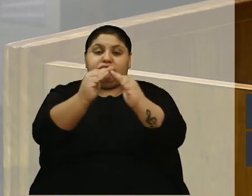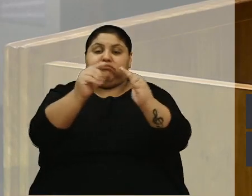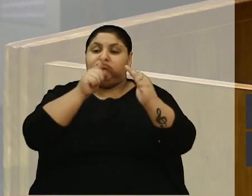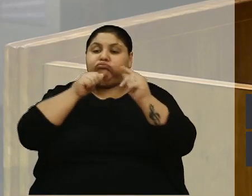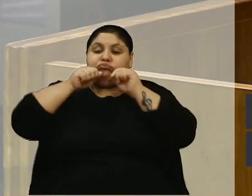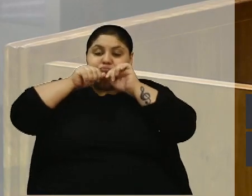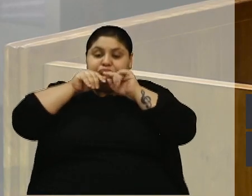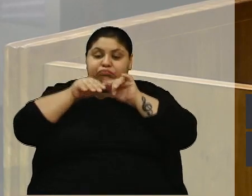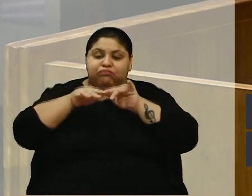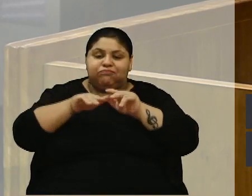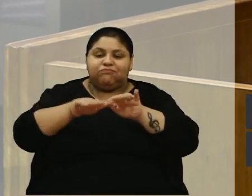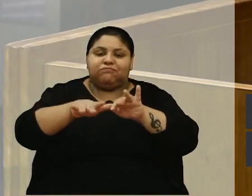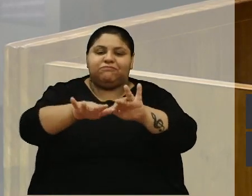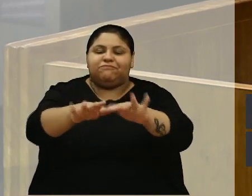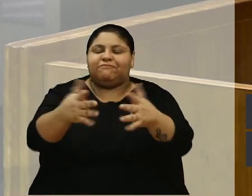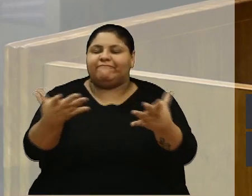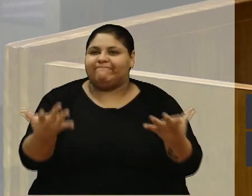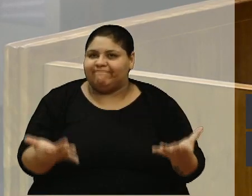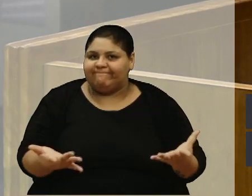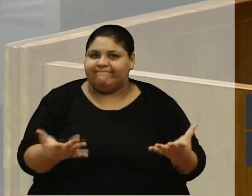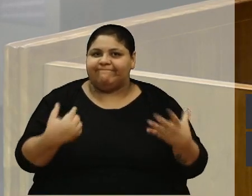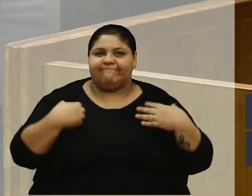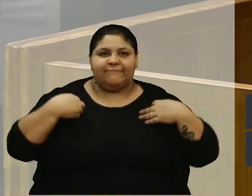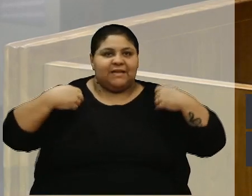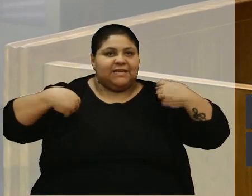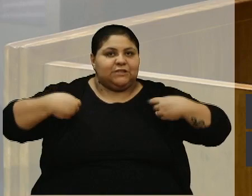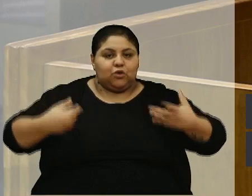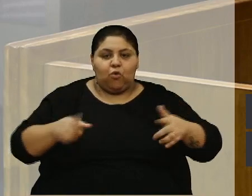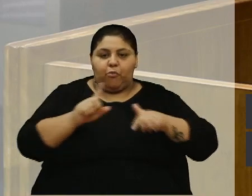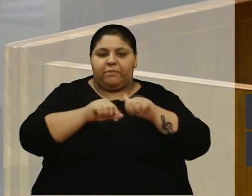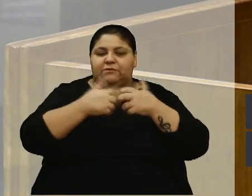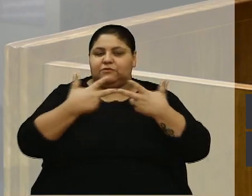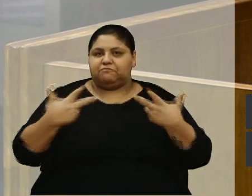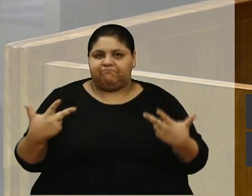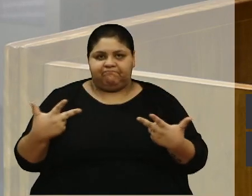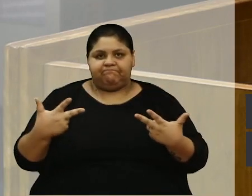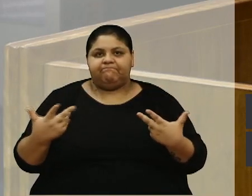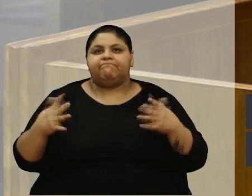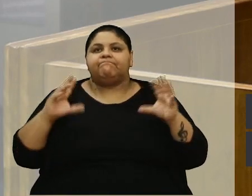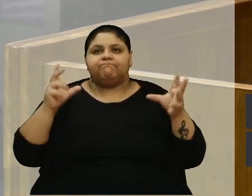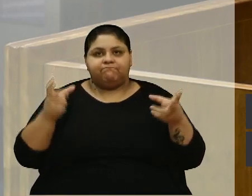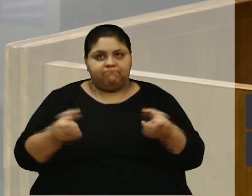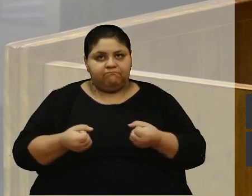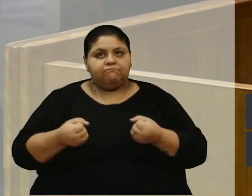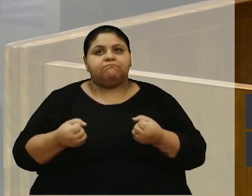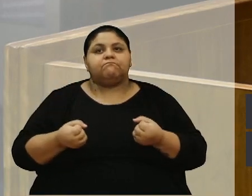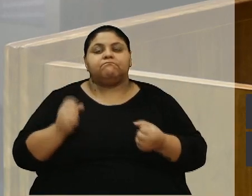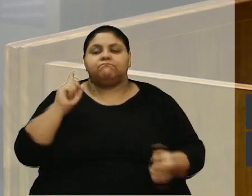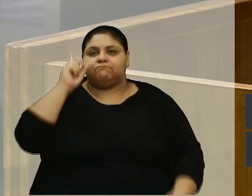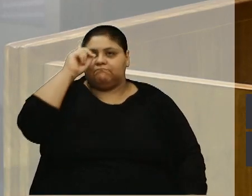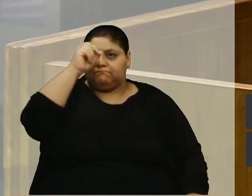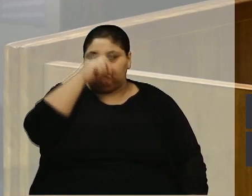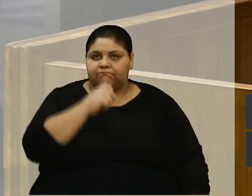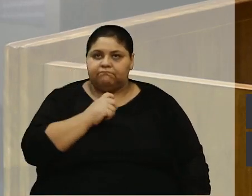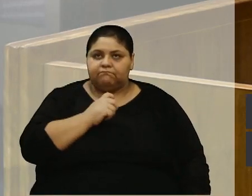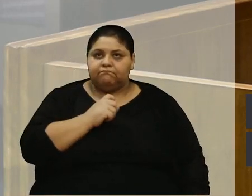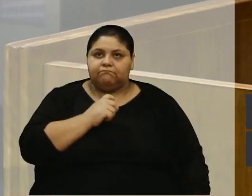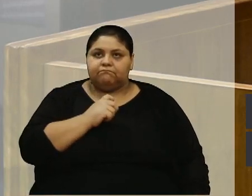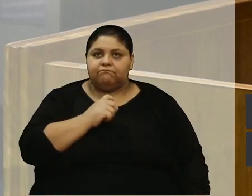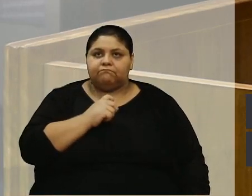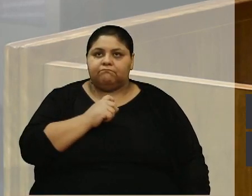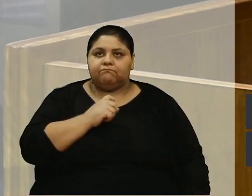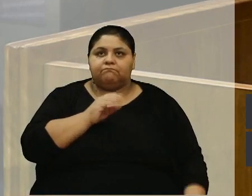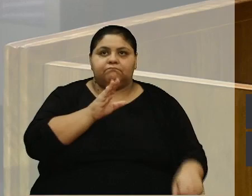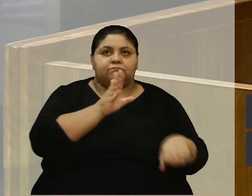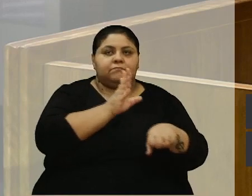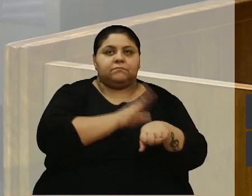molhou os pertences, as roupas. Então, isso é uma situação que está ficando difícil. No mesmo momento,